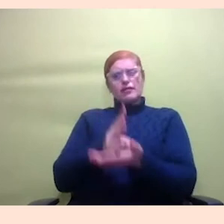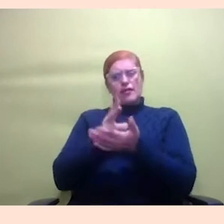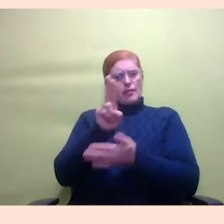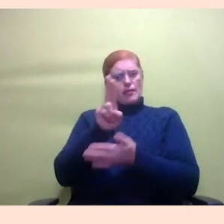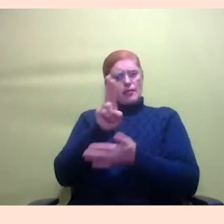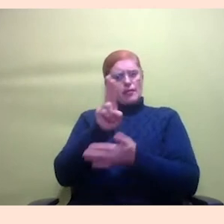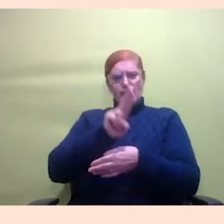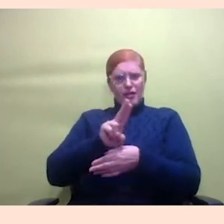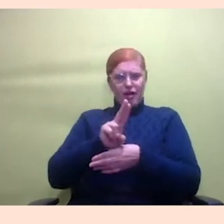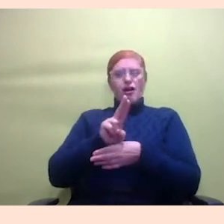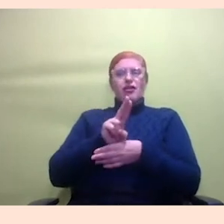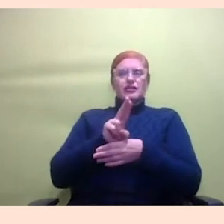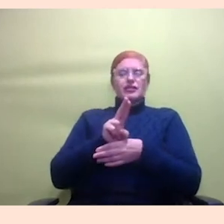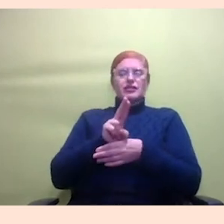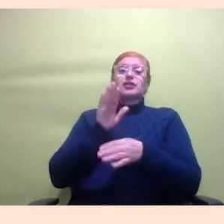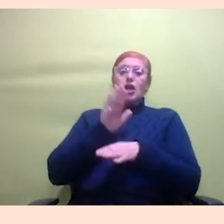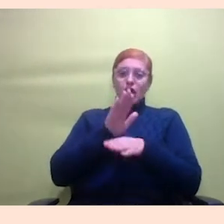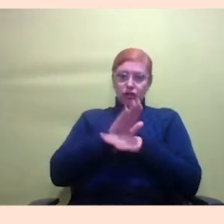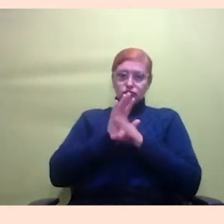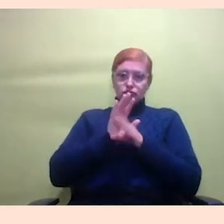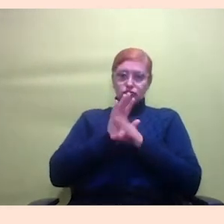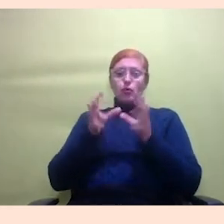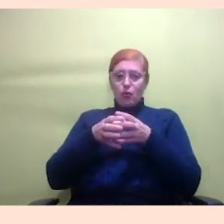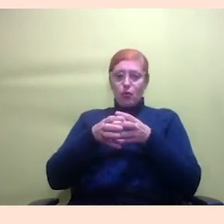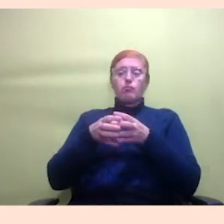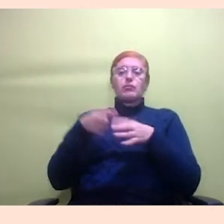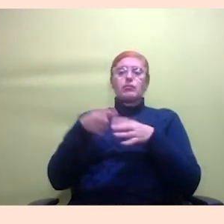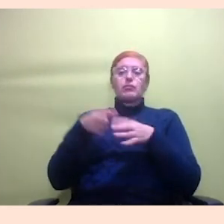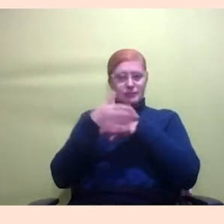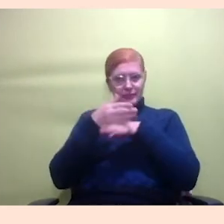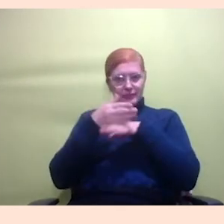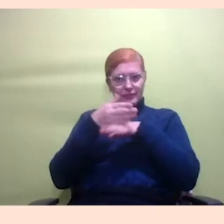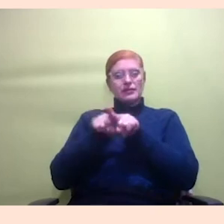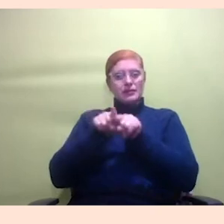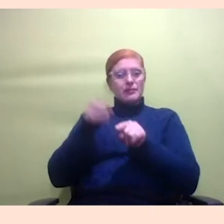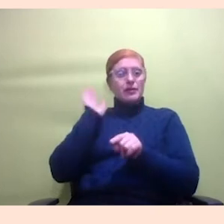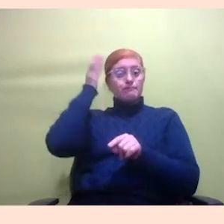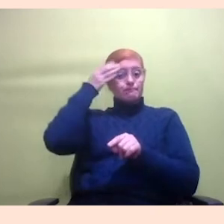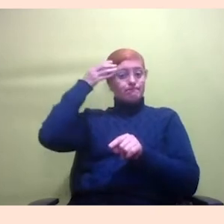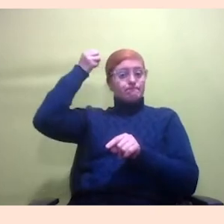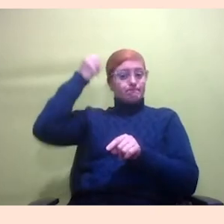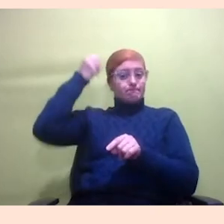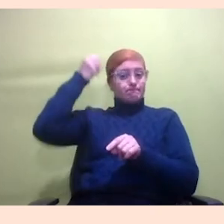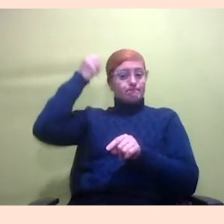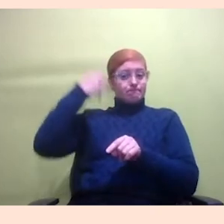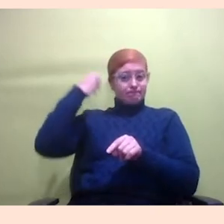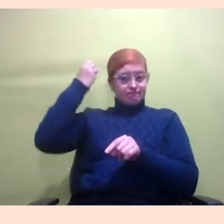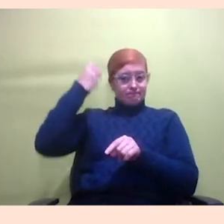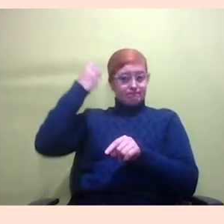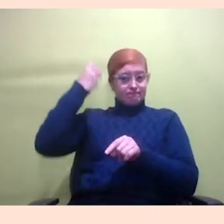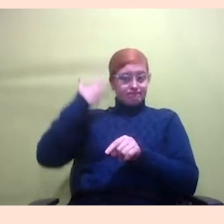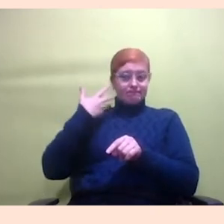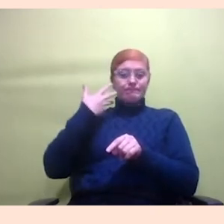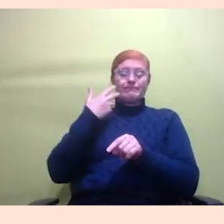colaboradoras que foi a que fez a audiodescrição e parece talvez que assim não é muito